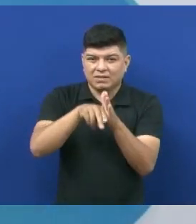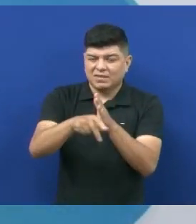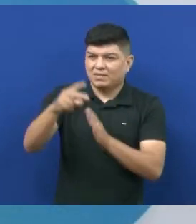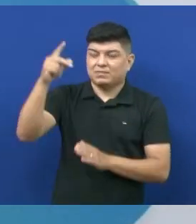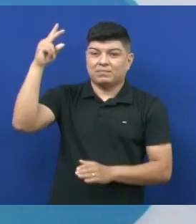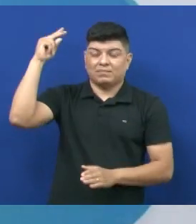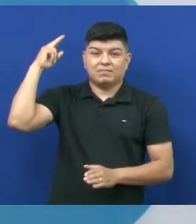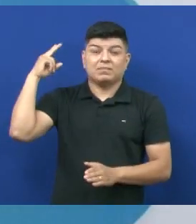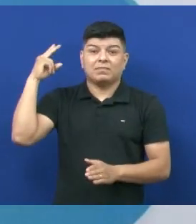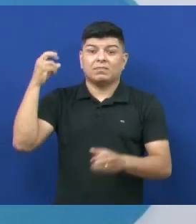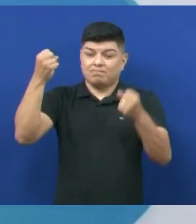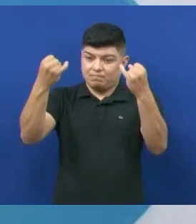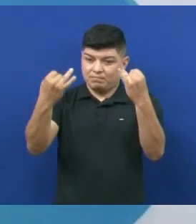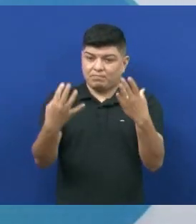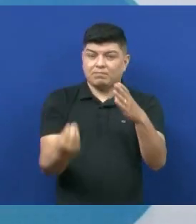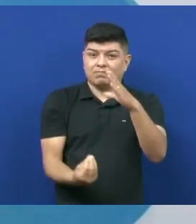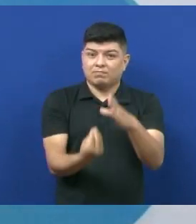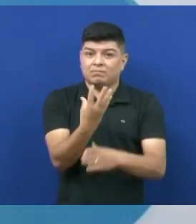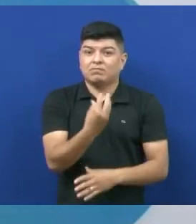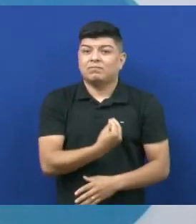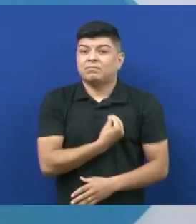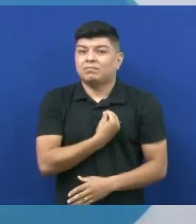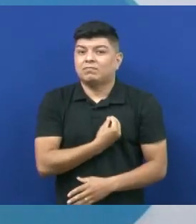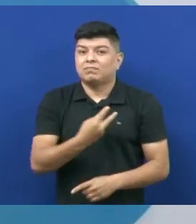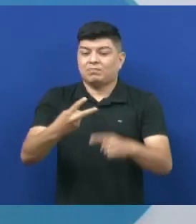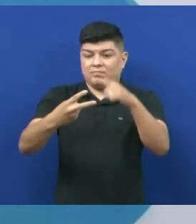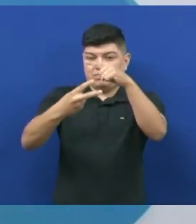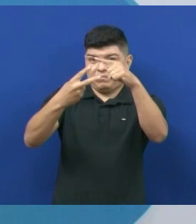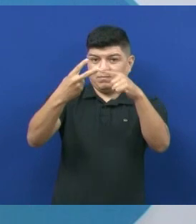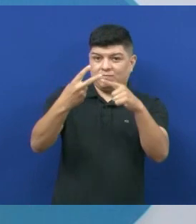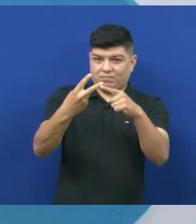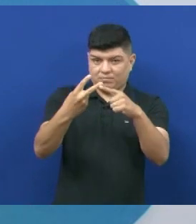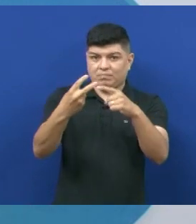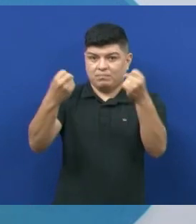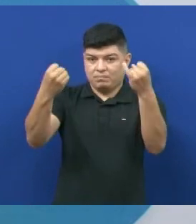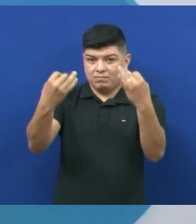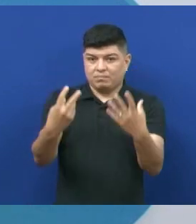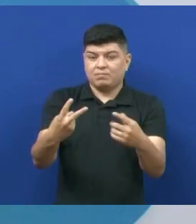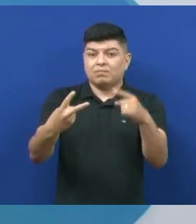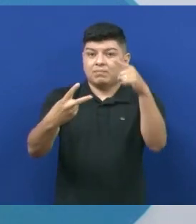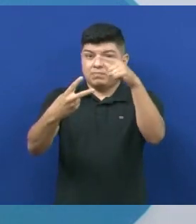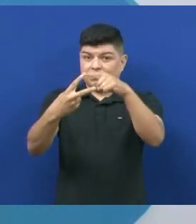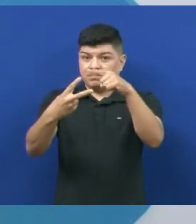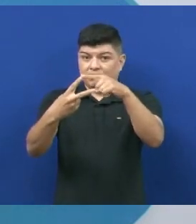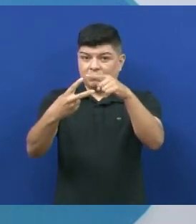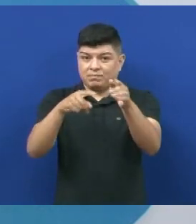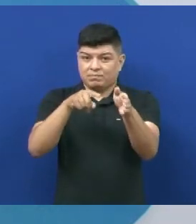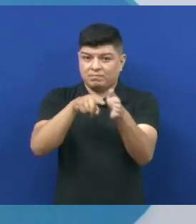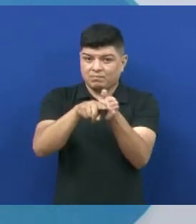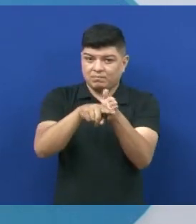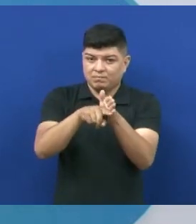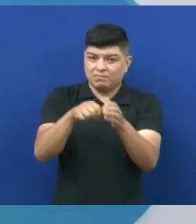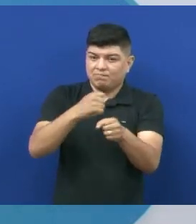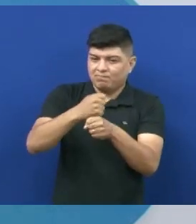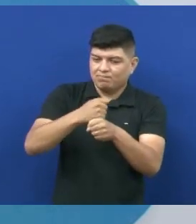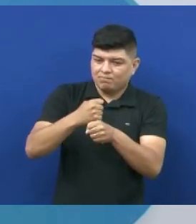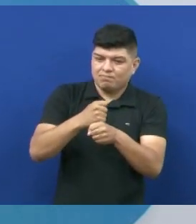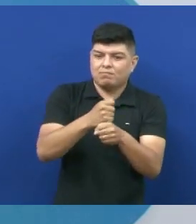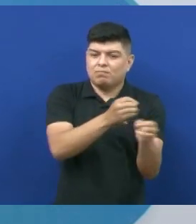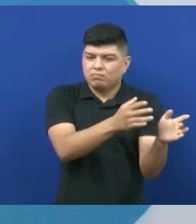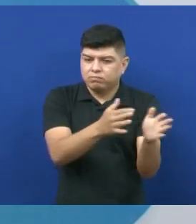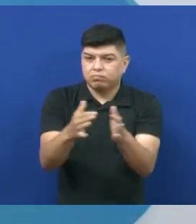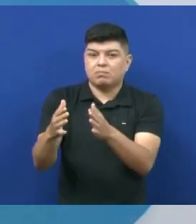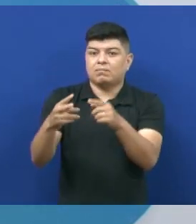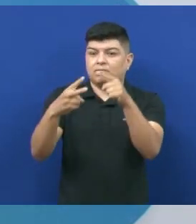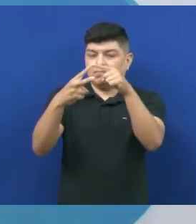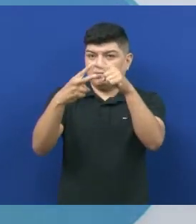Grécia Antiga. Para explicar a origem da vida, nós temos aí duas teorias que foram discutidas ao longo dos anos. Nós